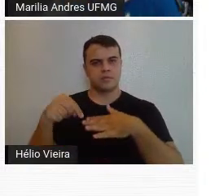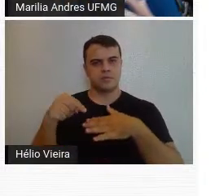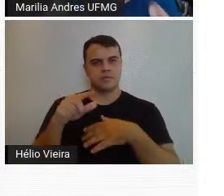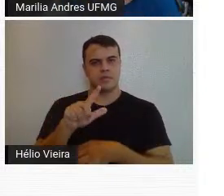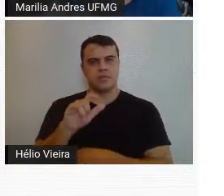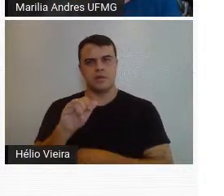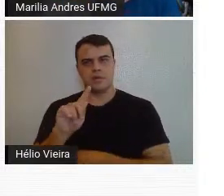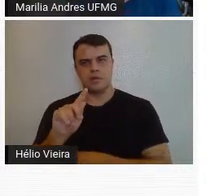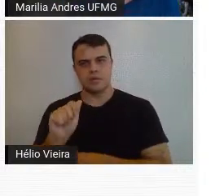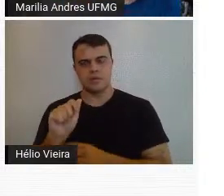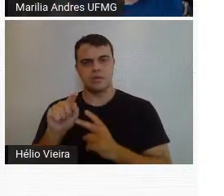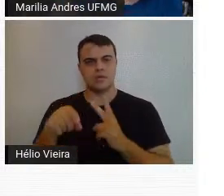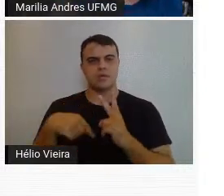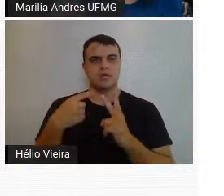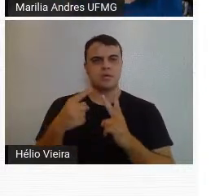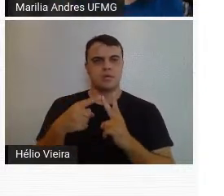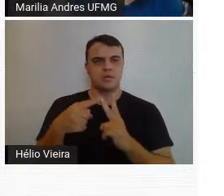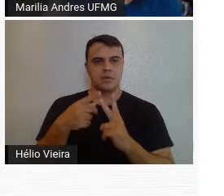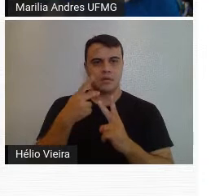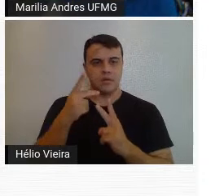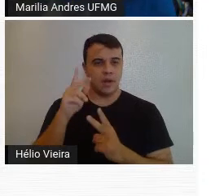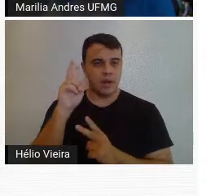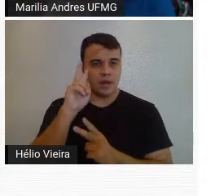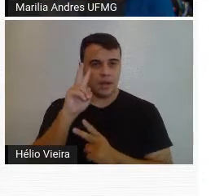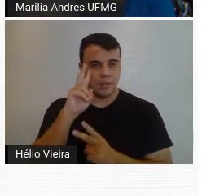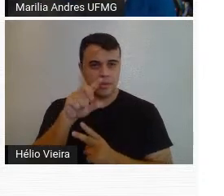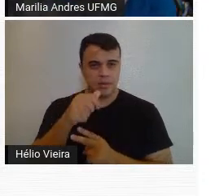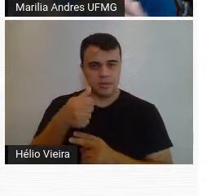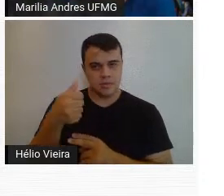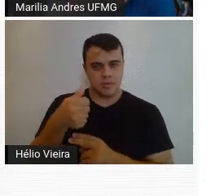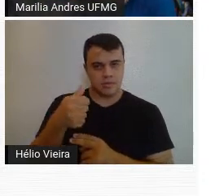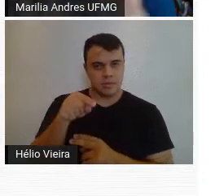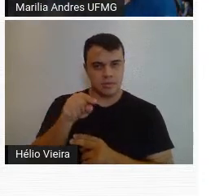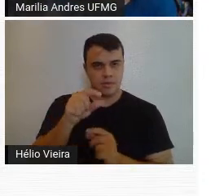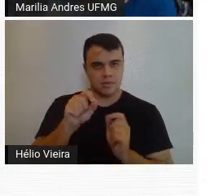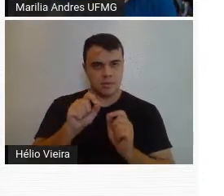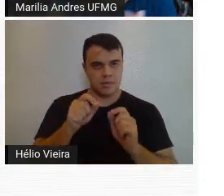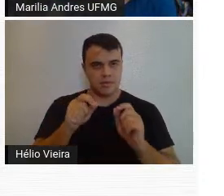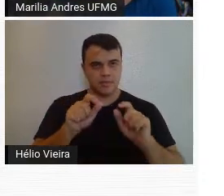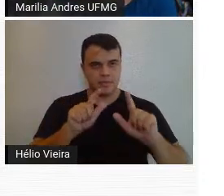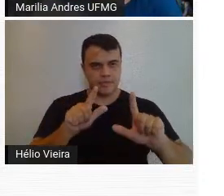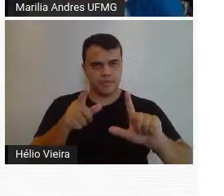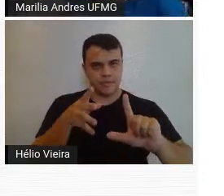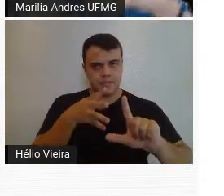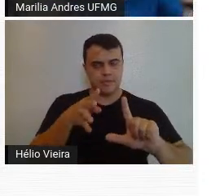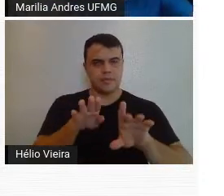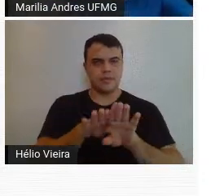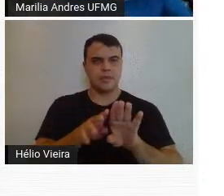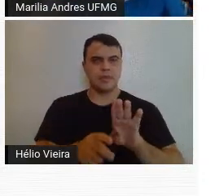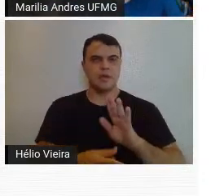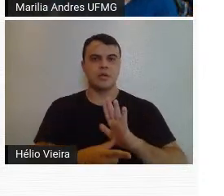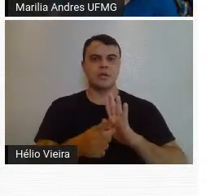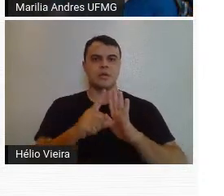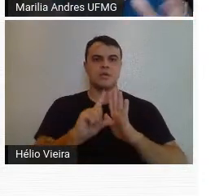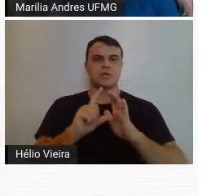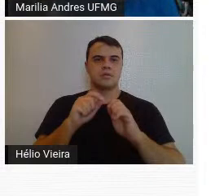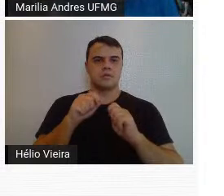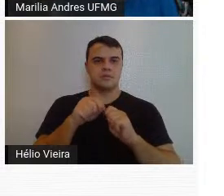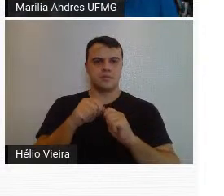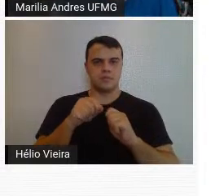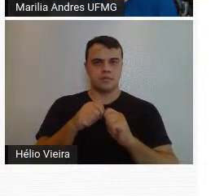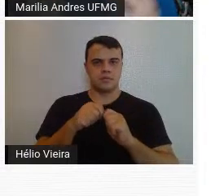Clark e tal, e esse lembra muito os primeiros, as pinturas também de Lígia Clark, antes dela fazer